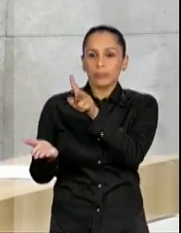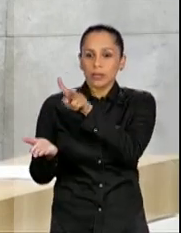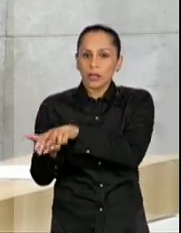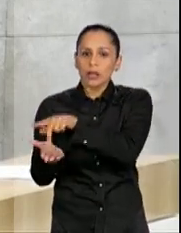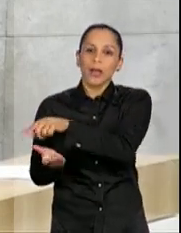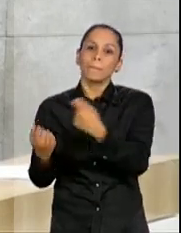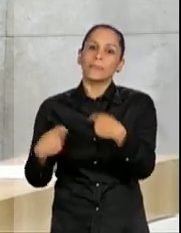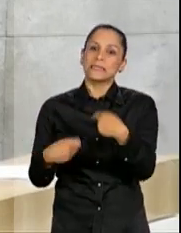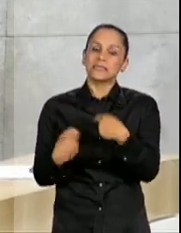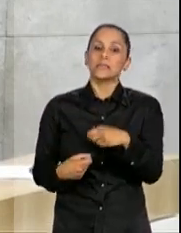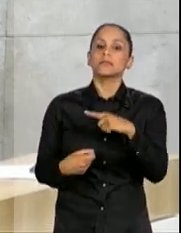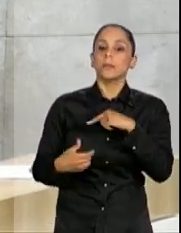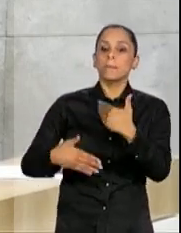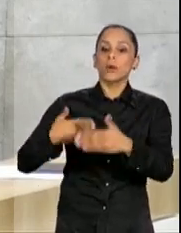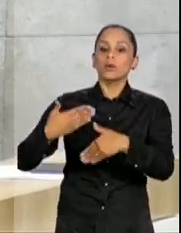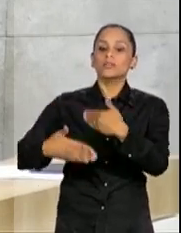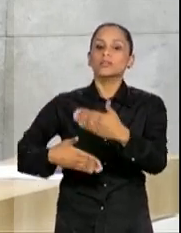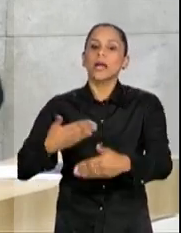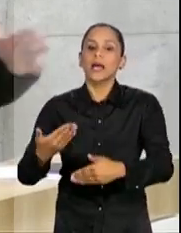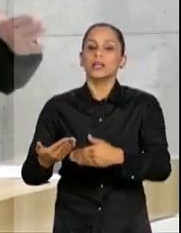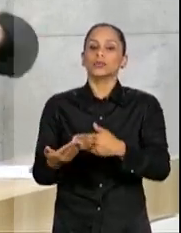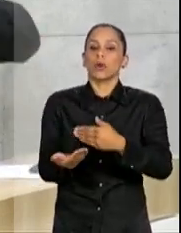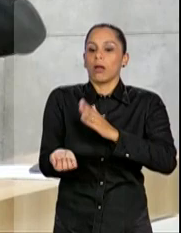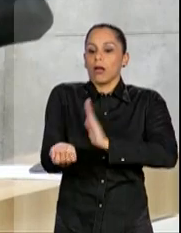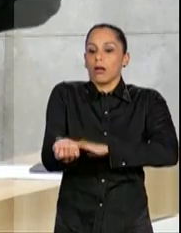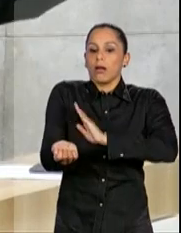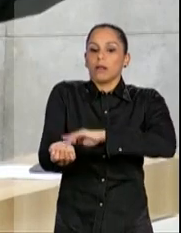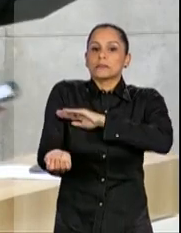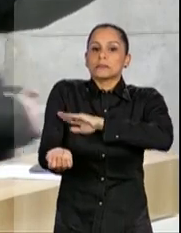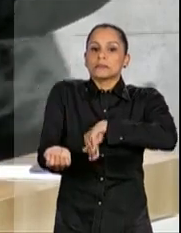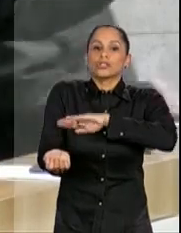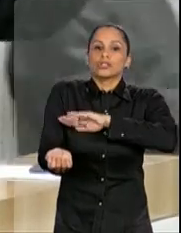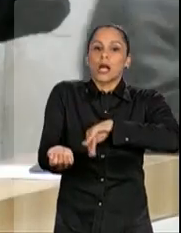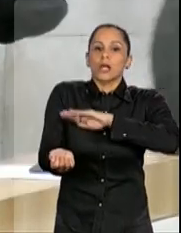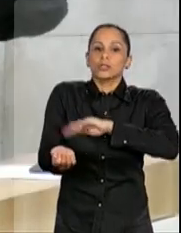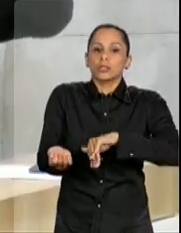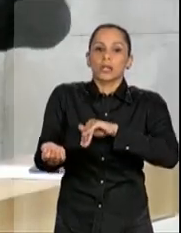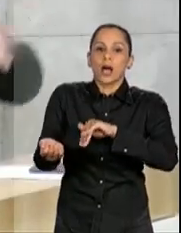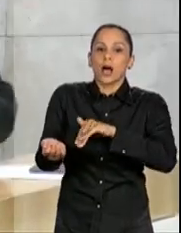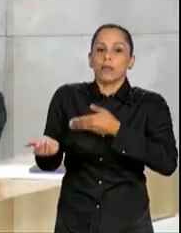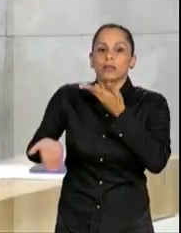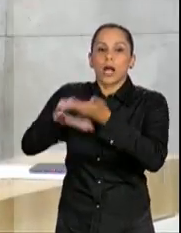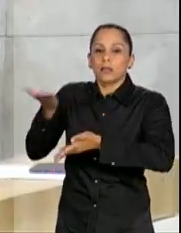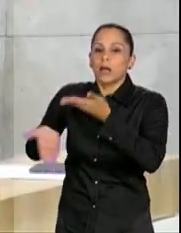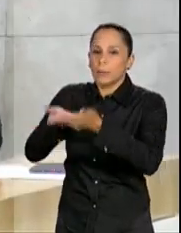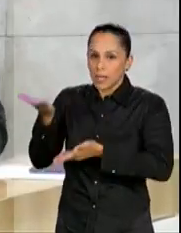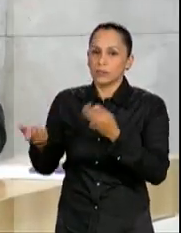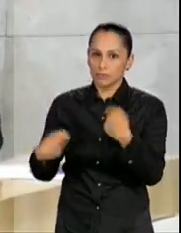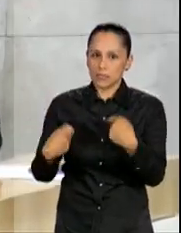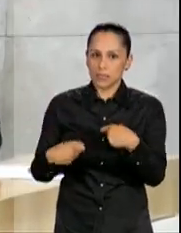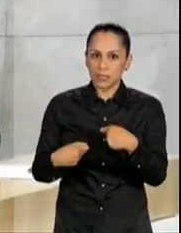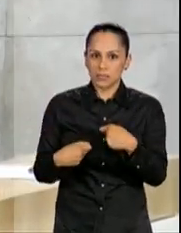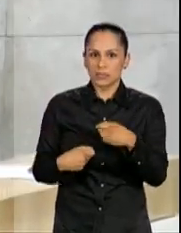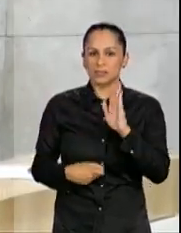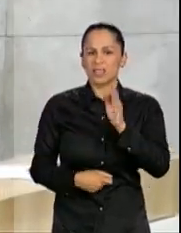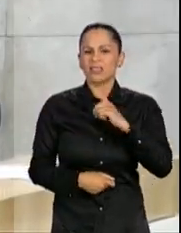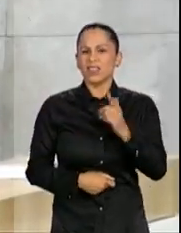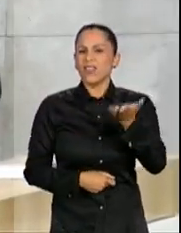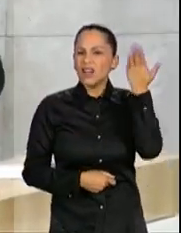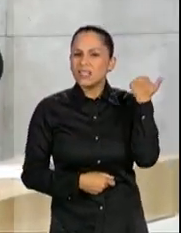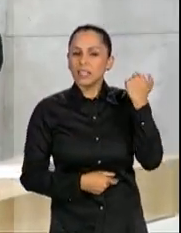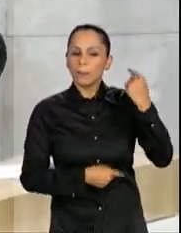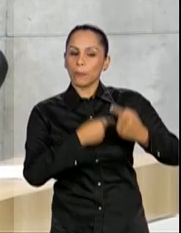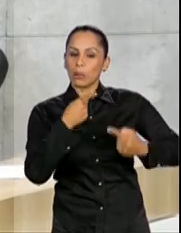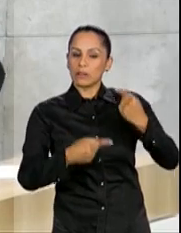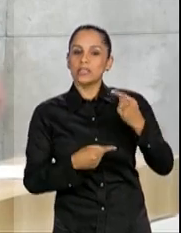necessário. A gente não fala mais em internações para a vida inteira. A política manicomial ficou no passado,